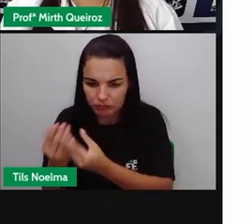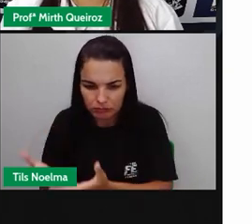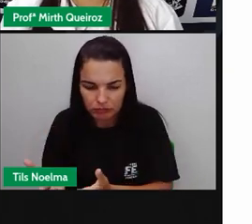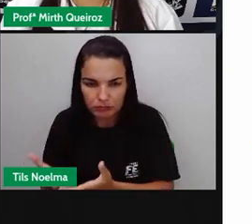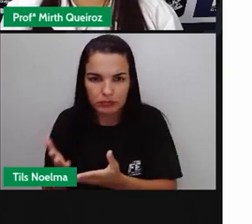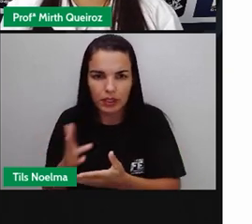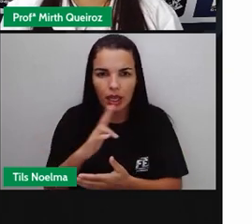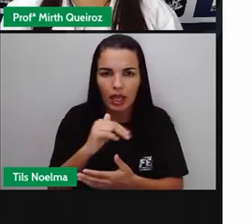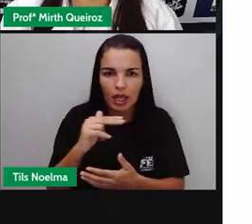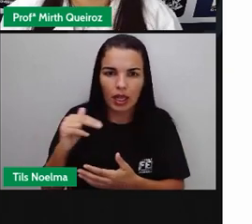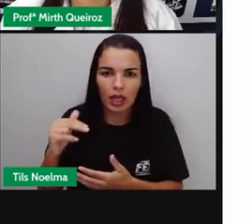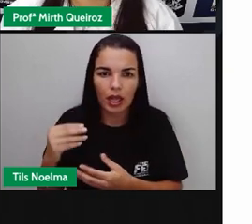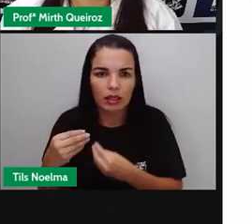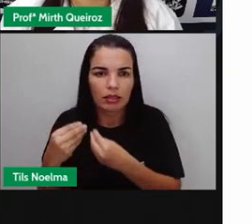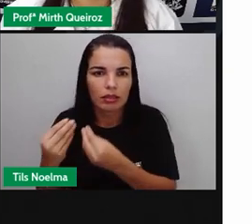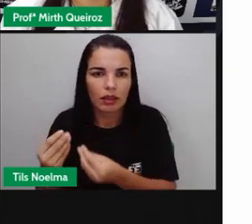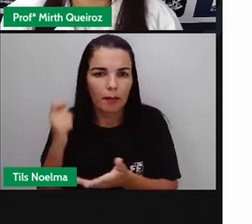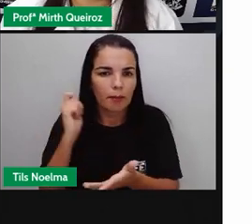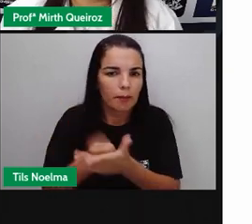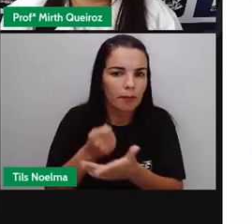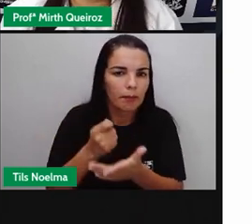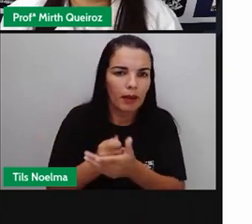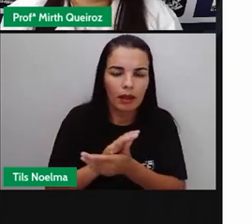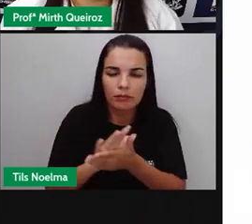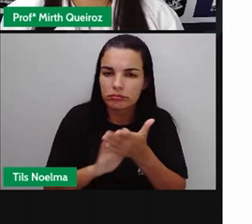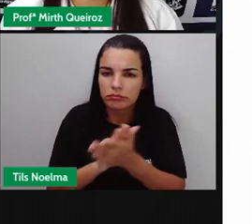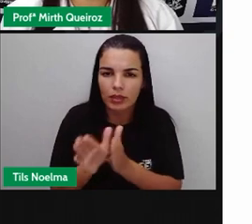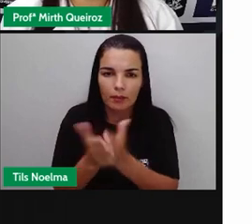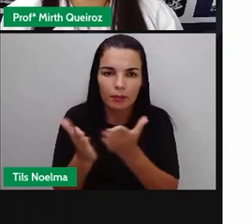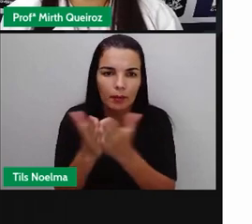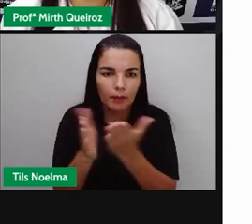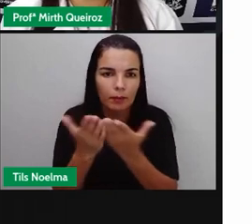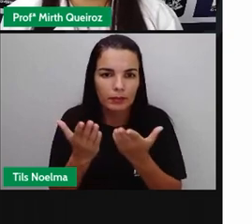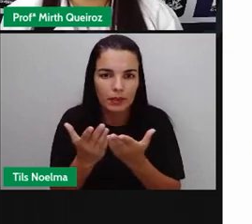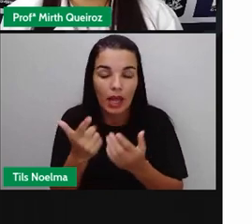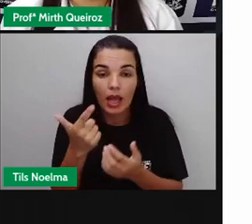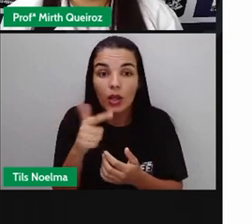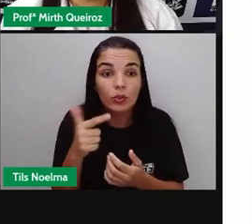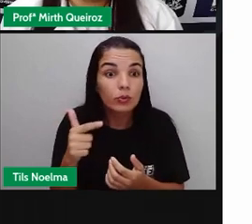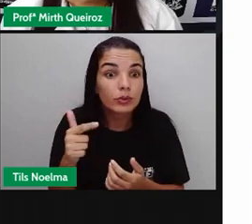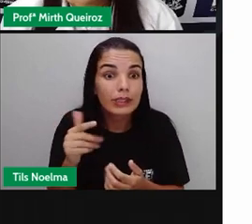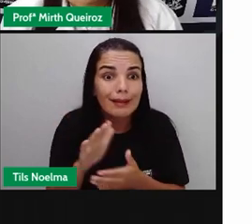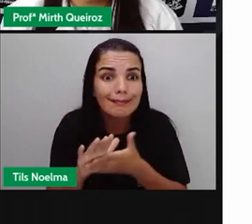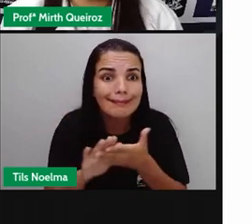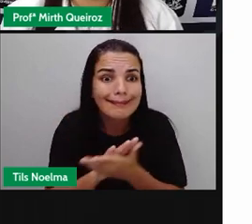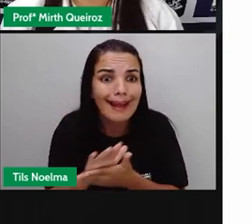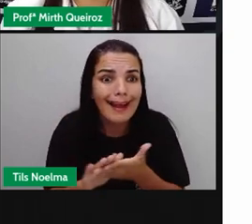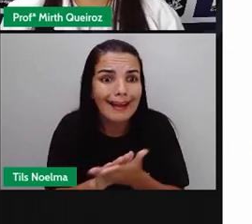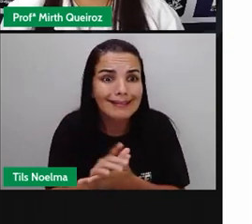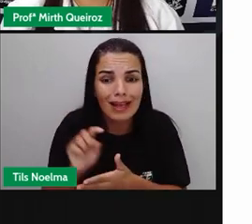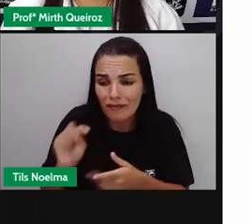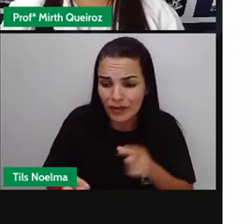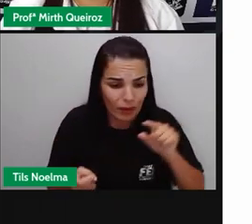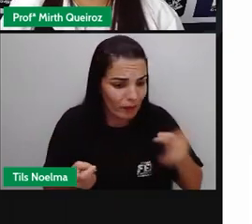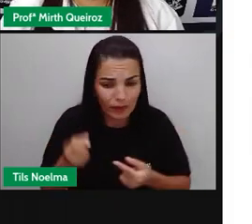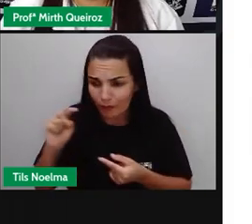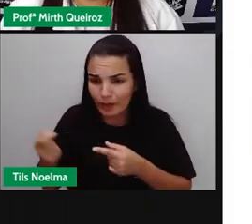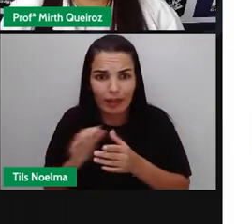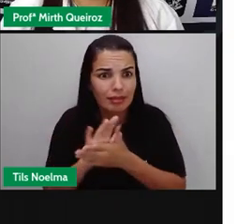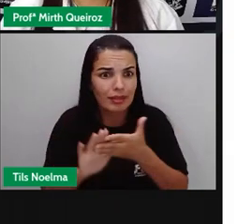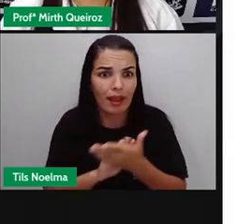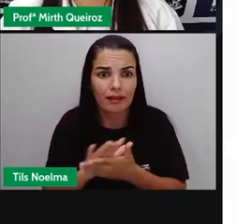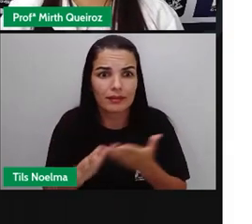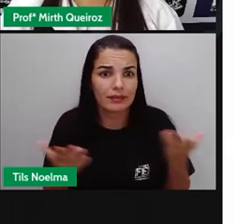padeiro, nada doa aos pobres. Ele escreveu desta forma. Sem o uso de nenhum tipo de pontuação aí dentro do texto.